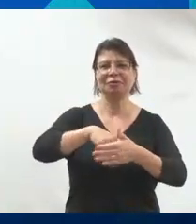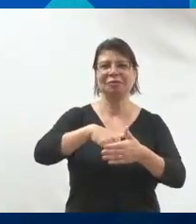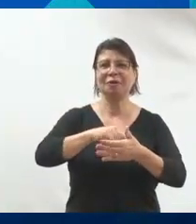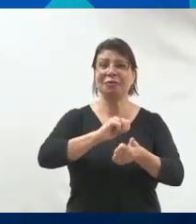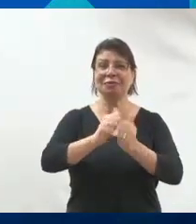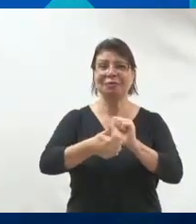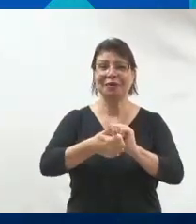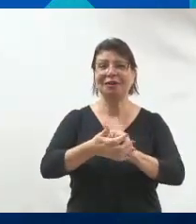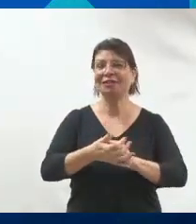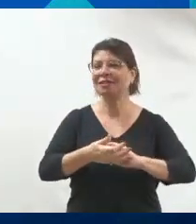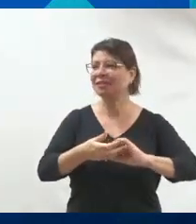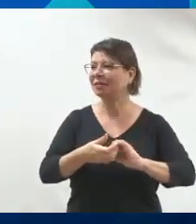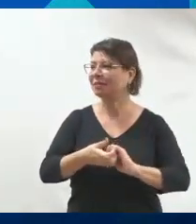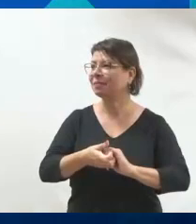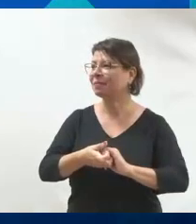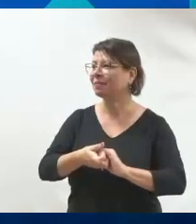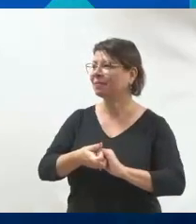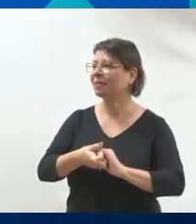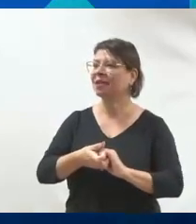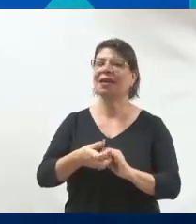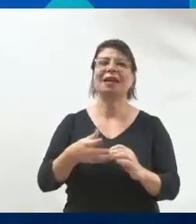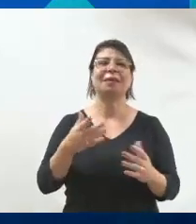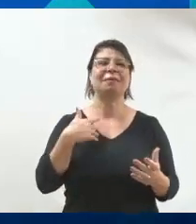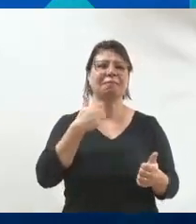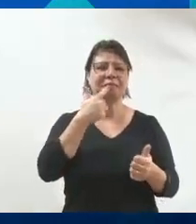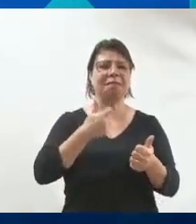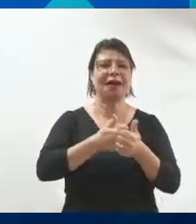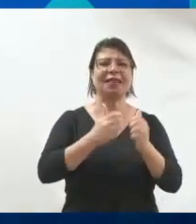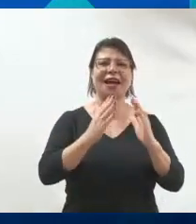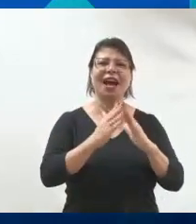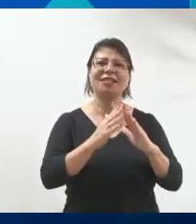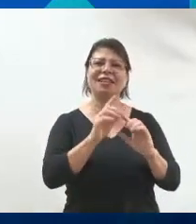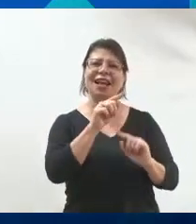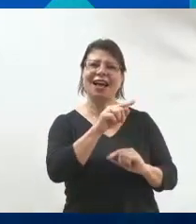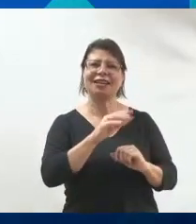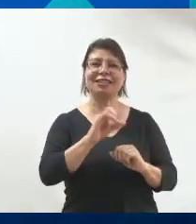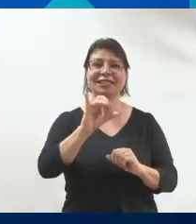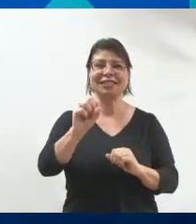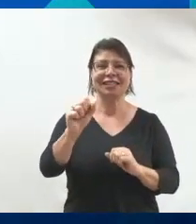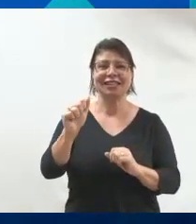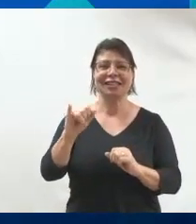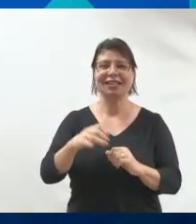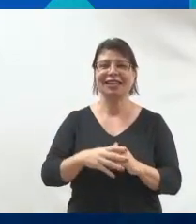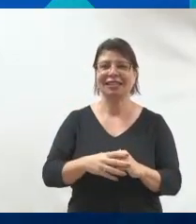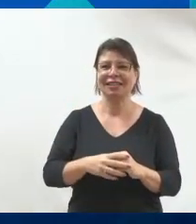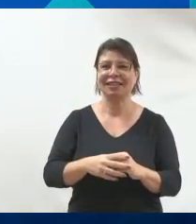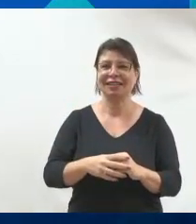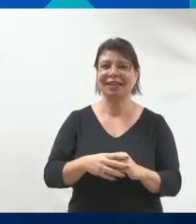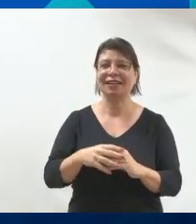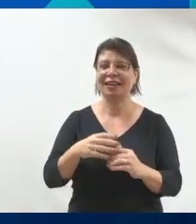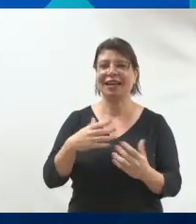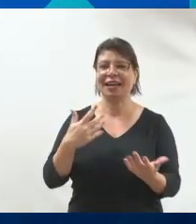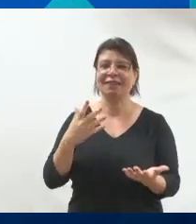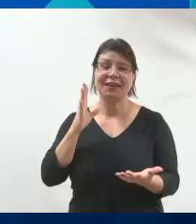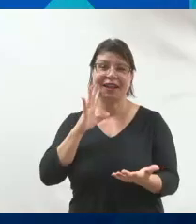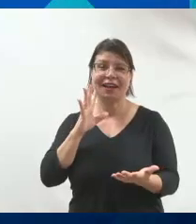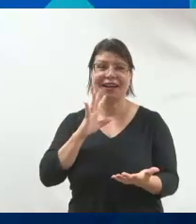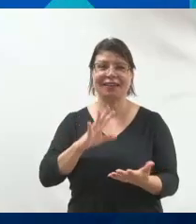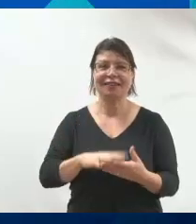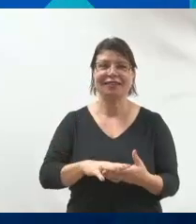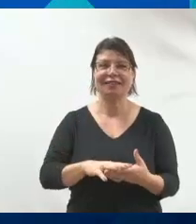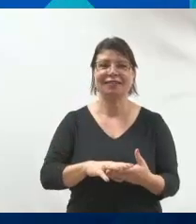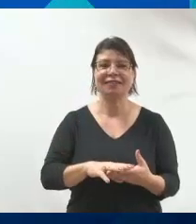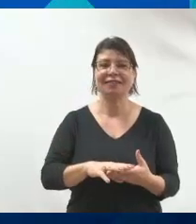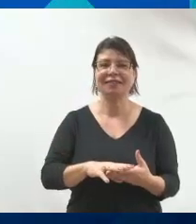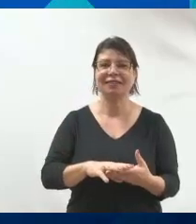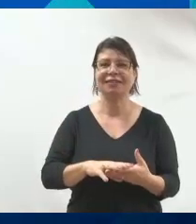trazia, Era ele que trazia, né? É. Tinha as medalhazinhas. E jogava de queijo. Zagueiro. Zagueiro, Eu ficava na parte de trás, zagueiro. Sempre